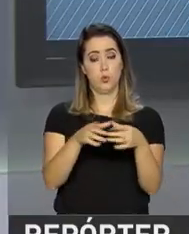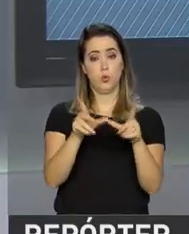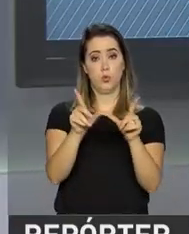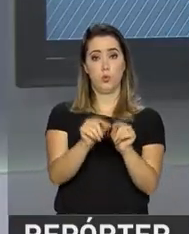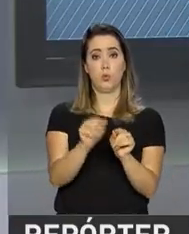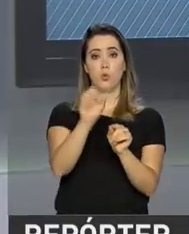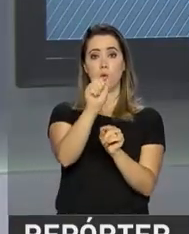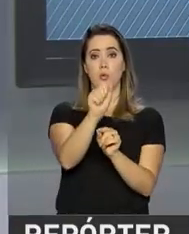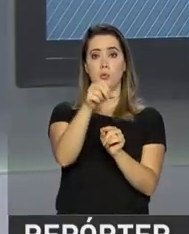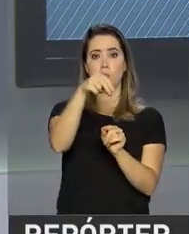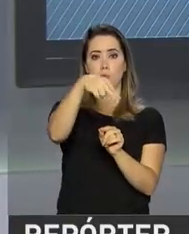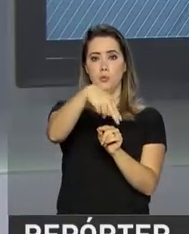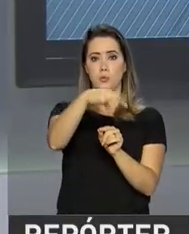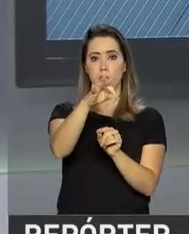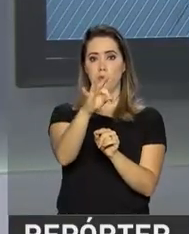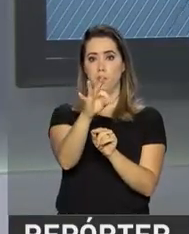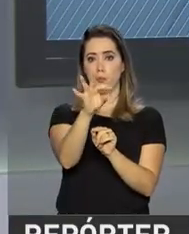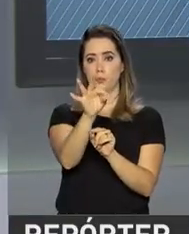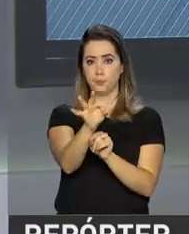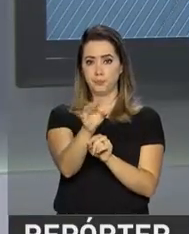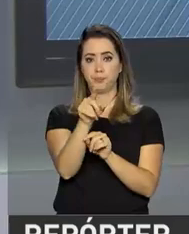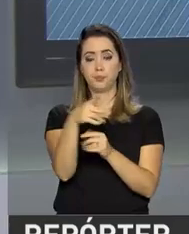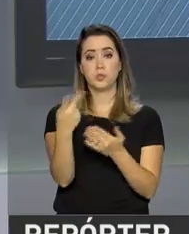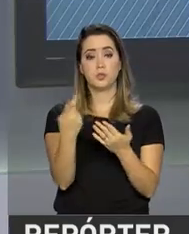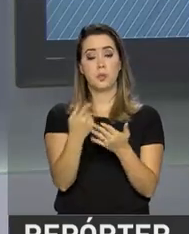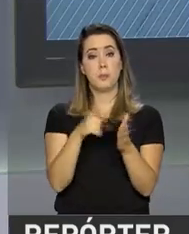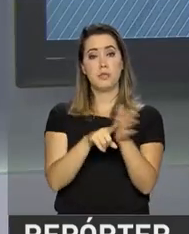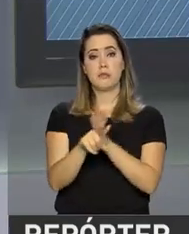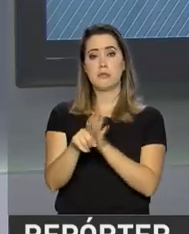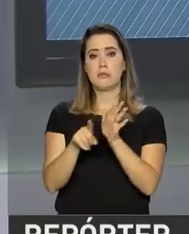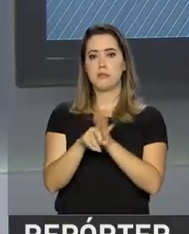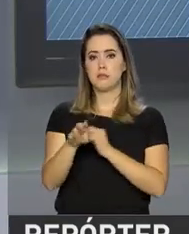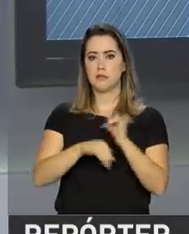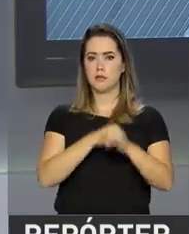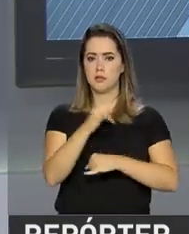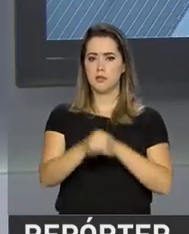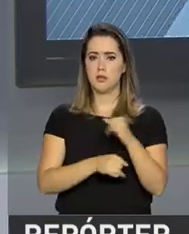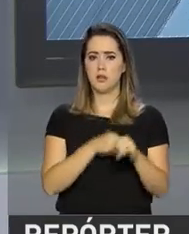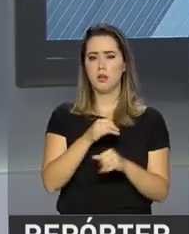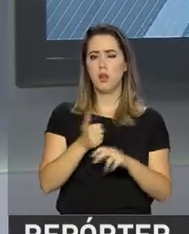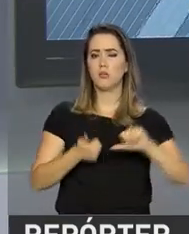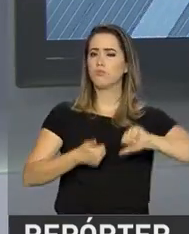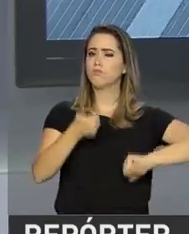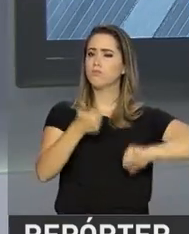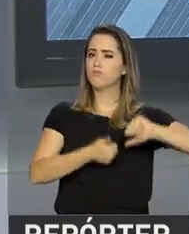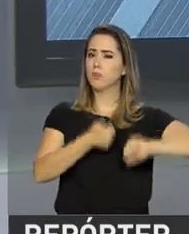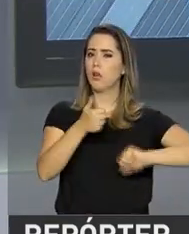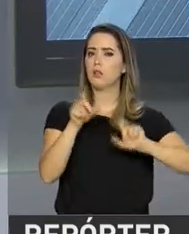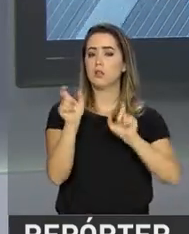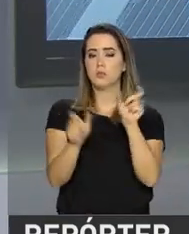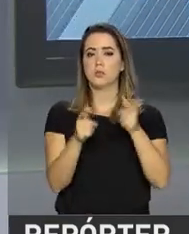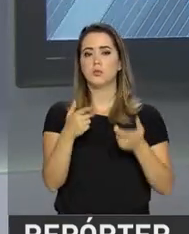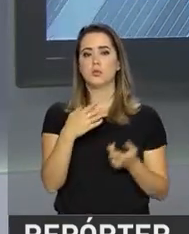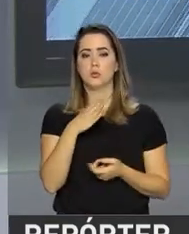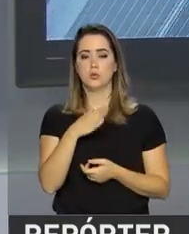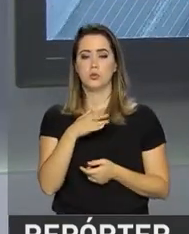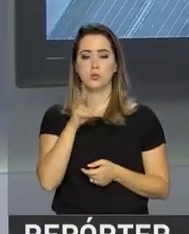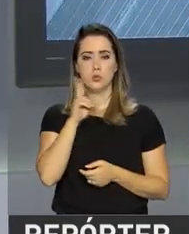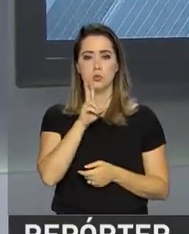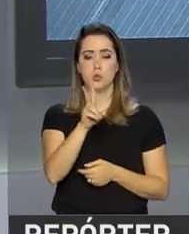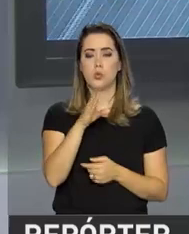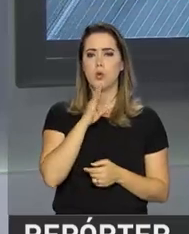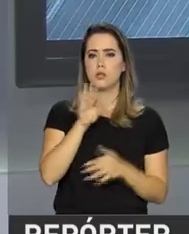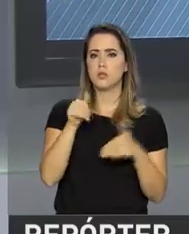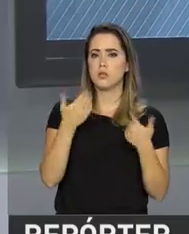Nacional de Transporte Terrestre, a NTT, realiza uma pesquisa pela internet sobre satisfação dos usuários. O objetivo é